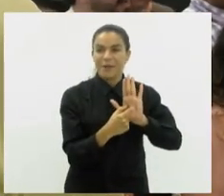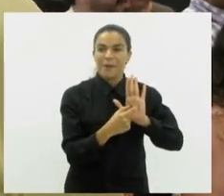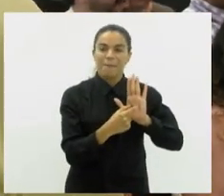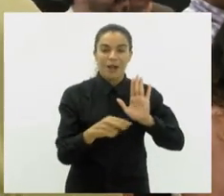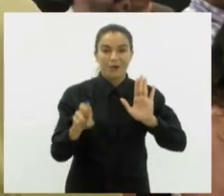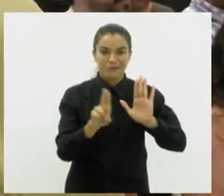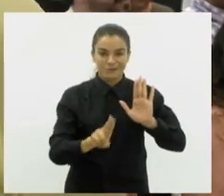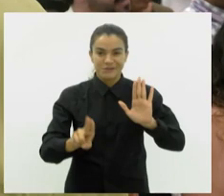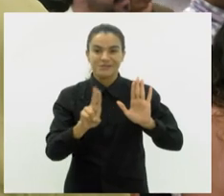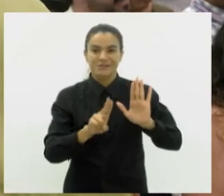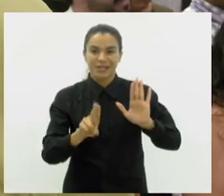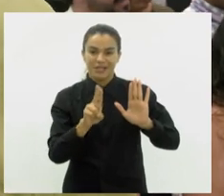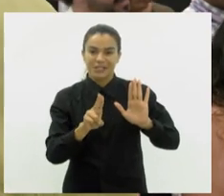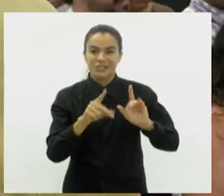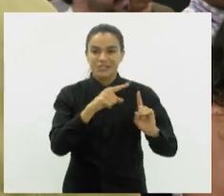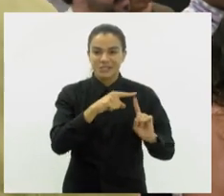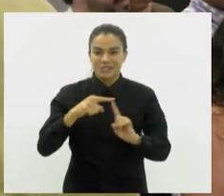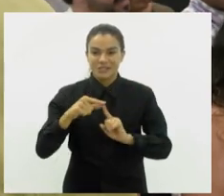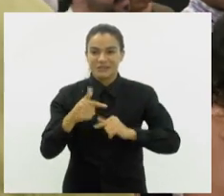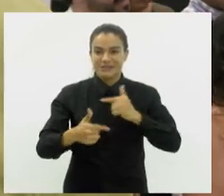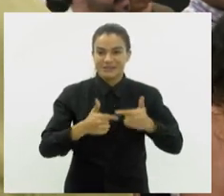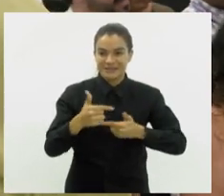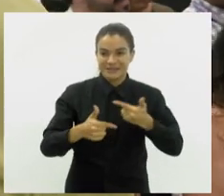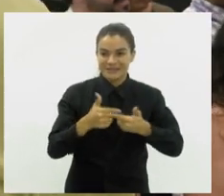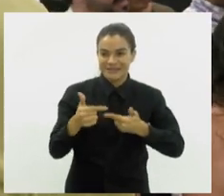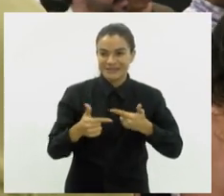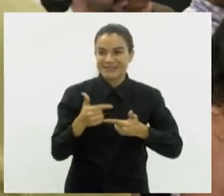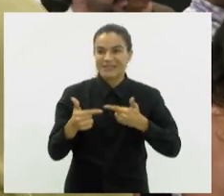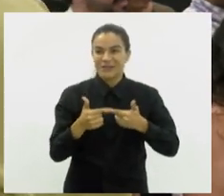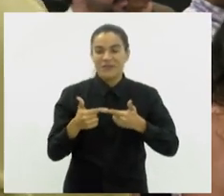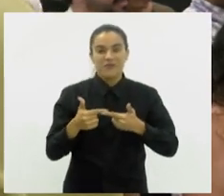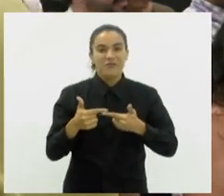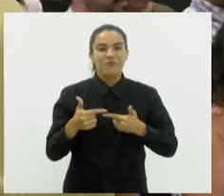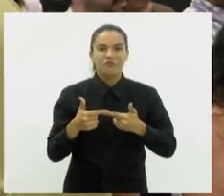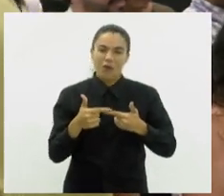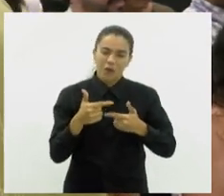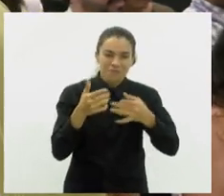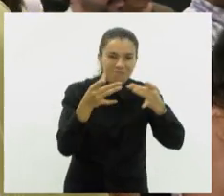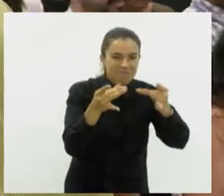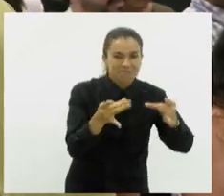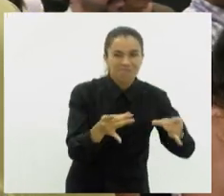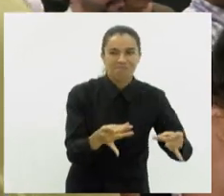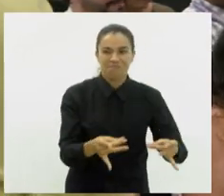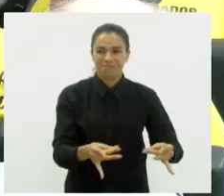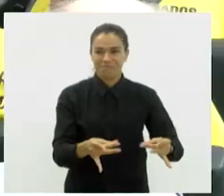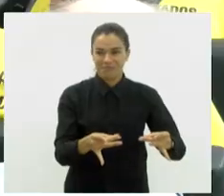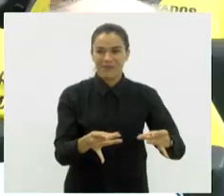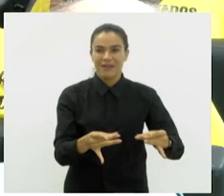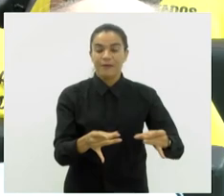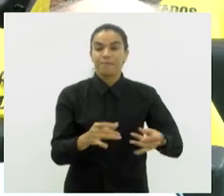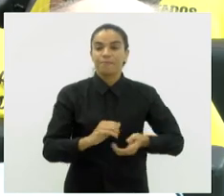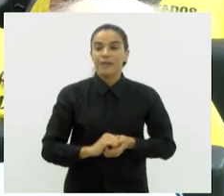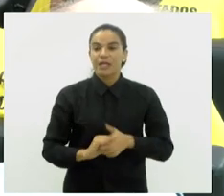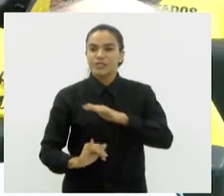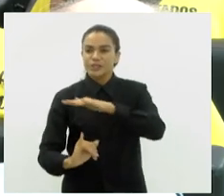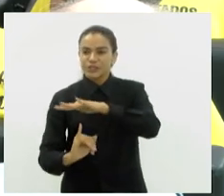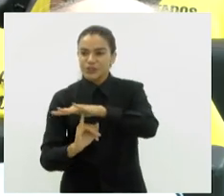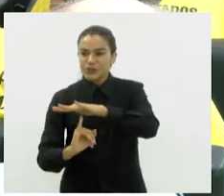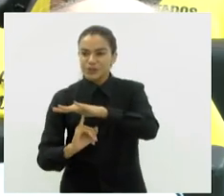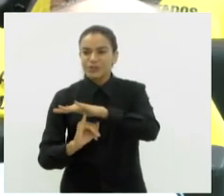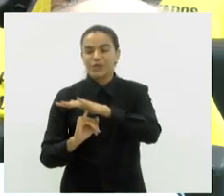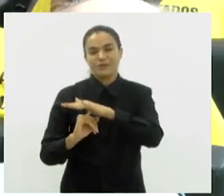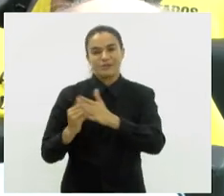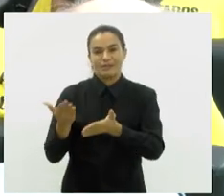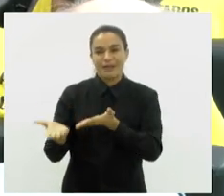fazer esse tipo de trabalho. Então, foi trabalho muito minucioso, muito criterioso. Instituições que atendem